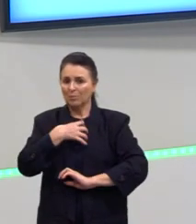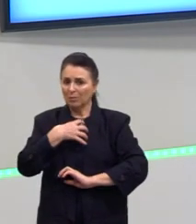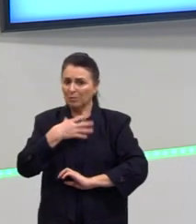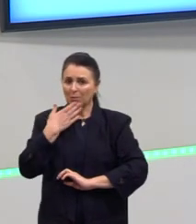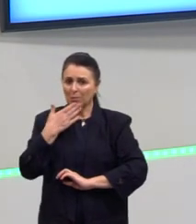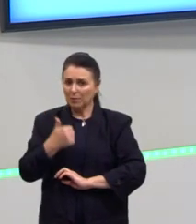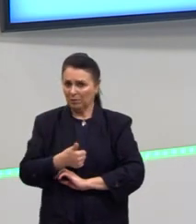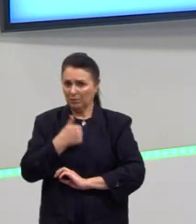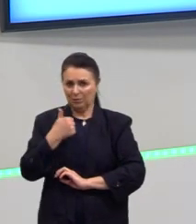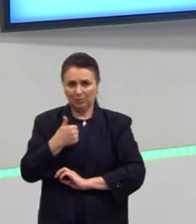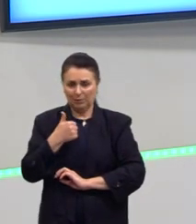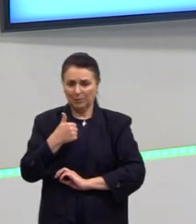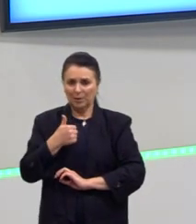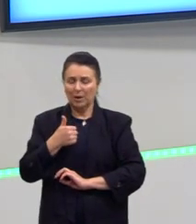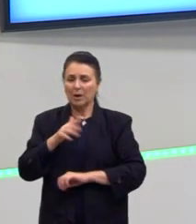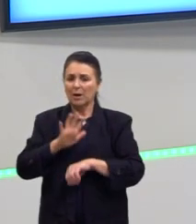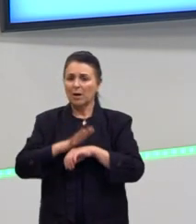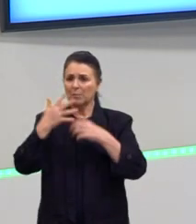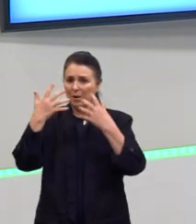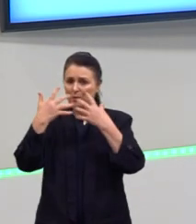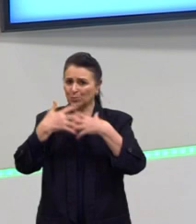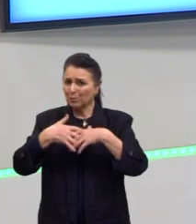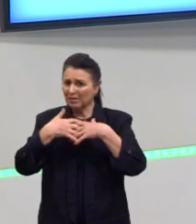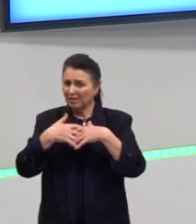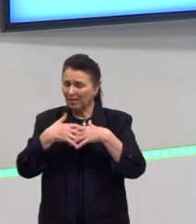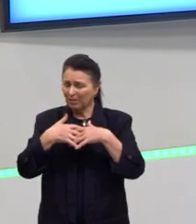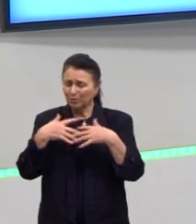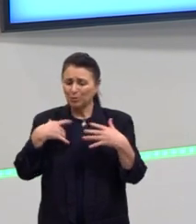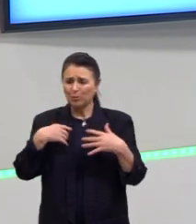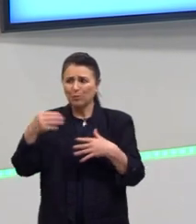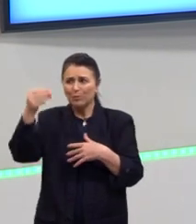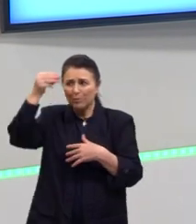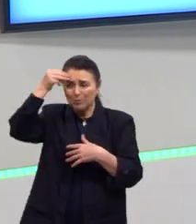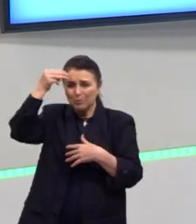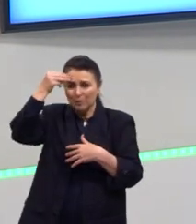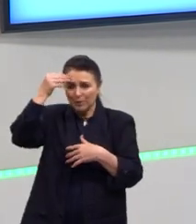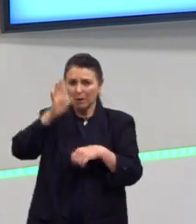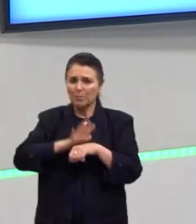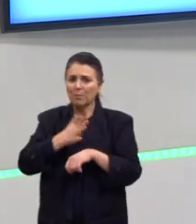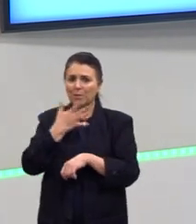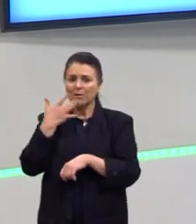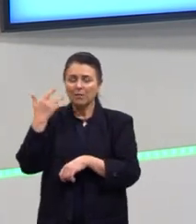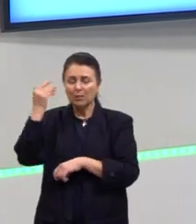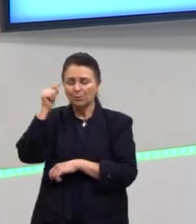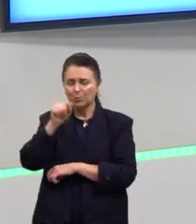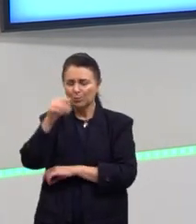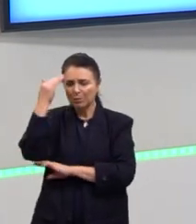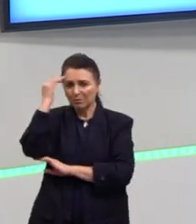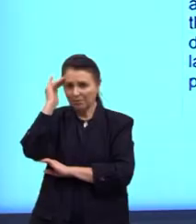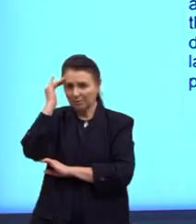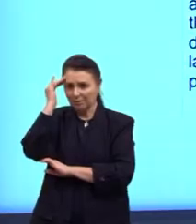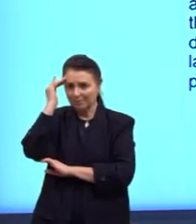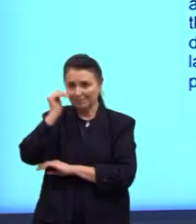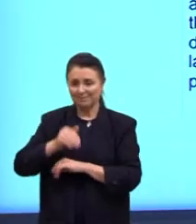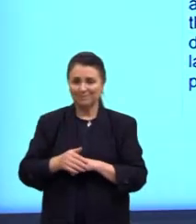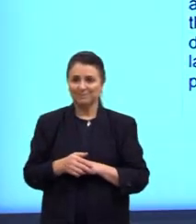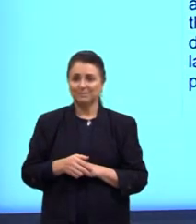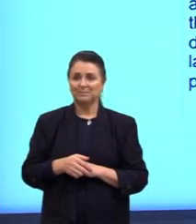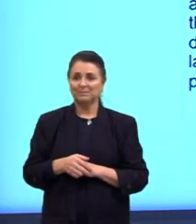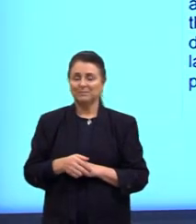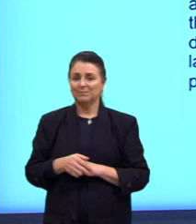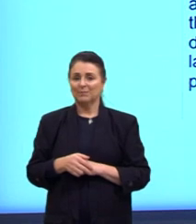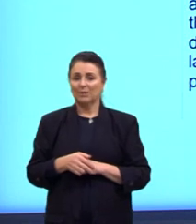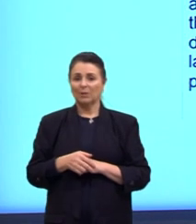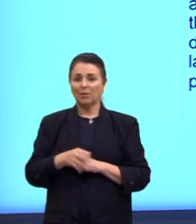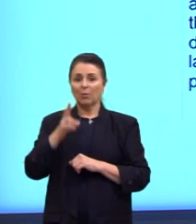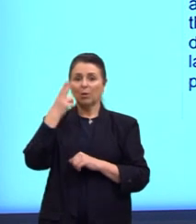É muito mais complicado você memorizar. É muito mais fácil você entender. Então, olha aqui. Vamos pegar